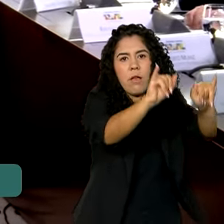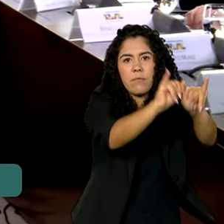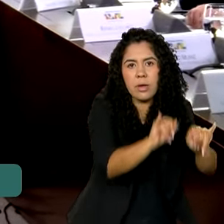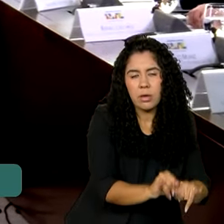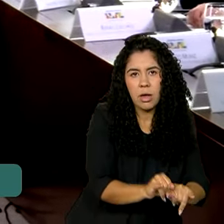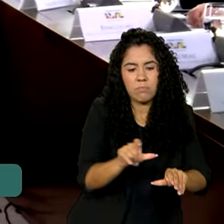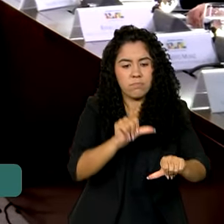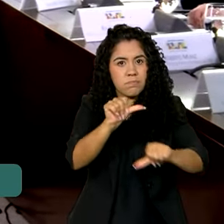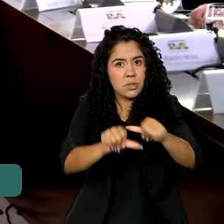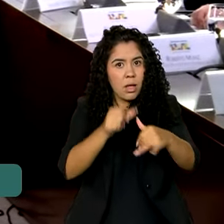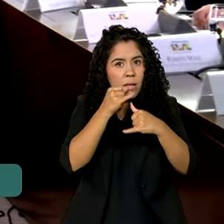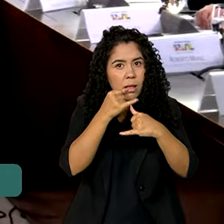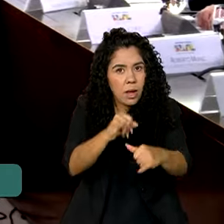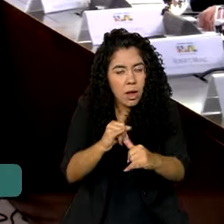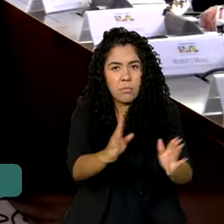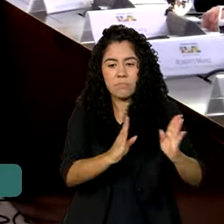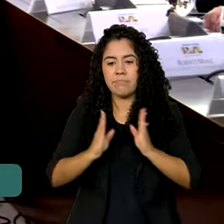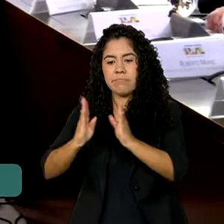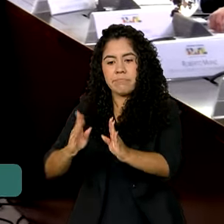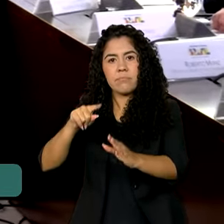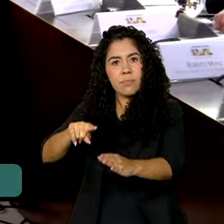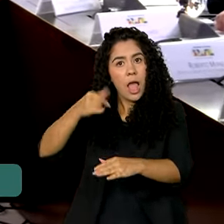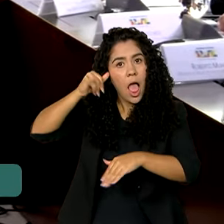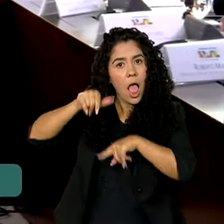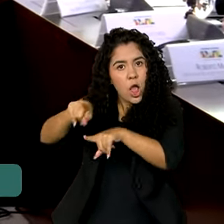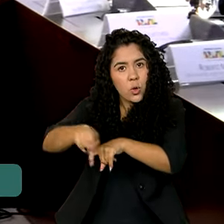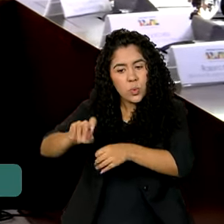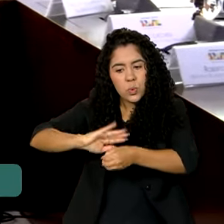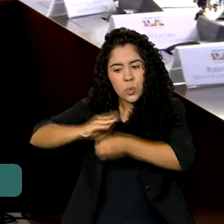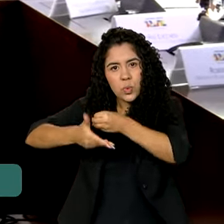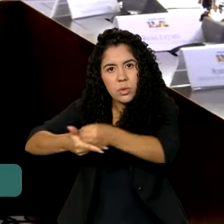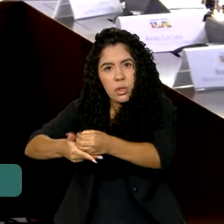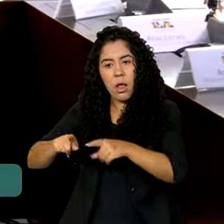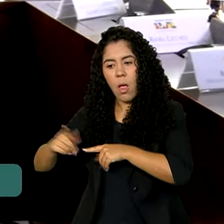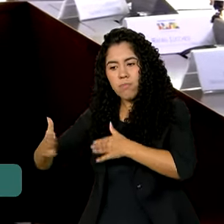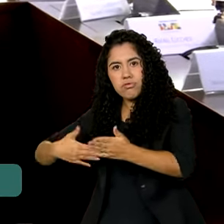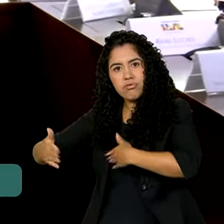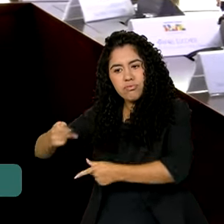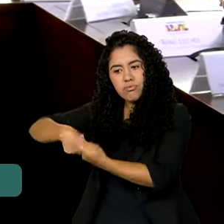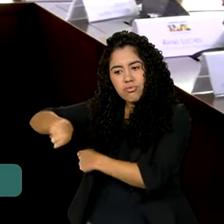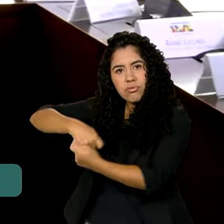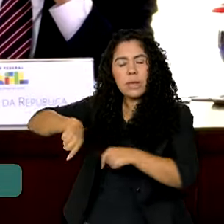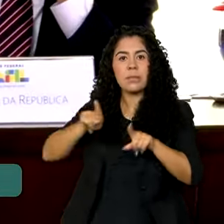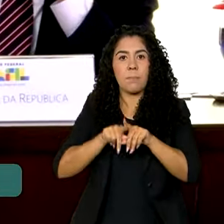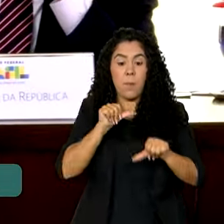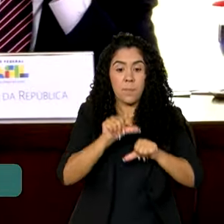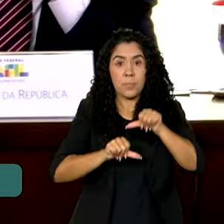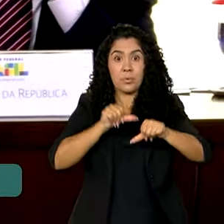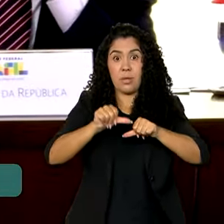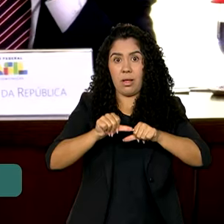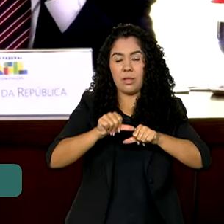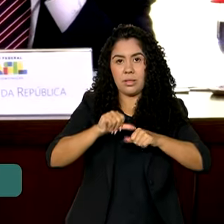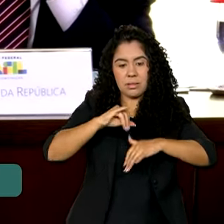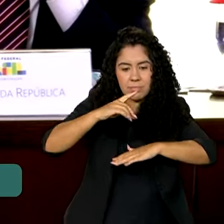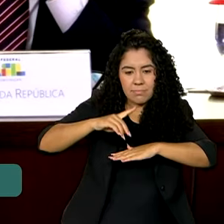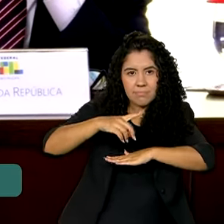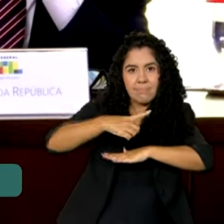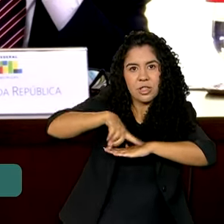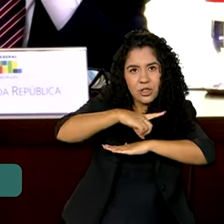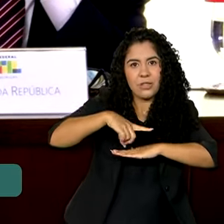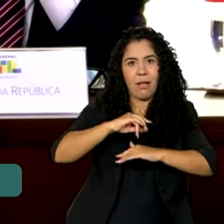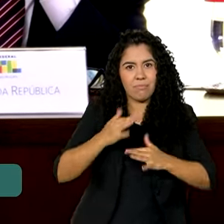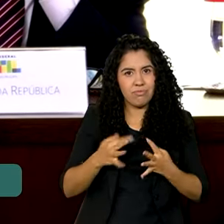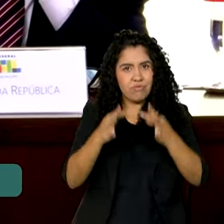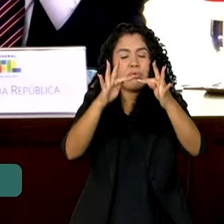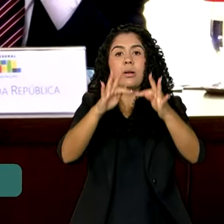transição energética, agricultura sustentável, comércio e transformação digital e tem o objetivo de enfrentar